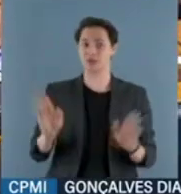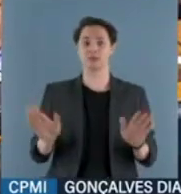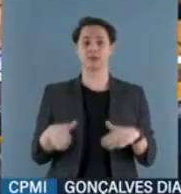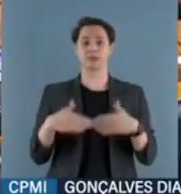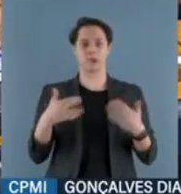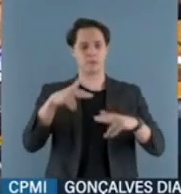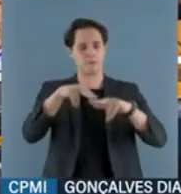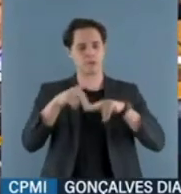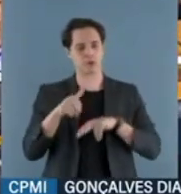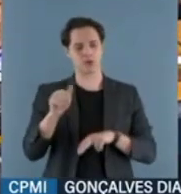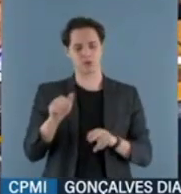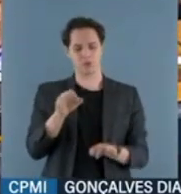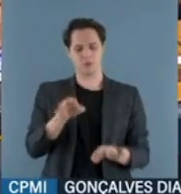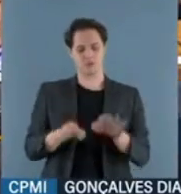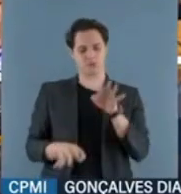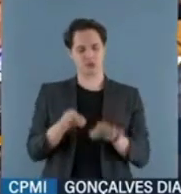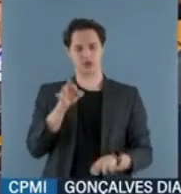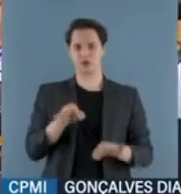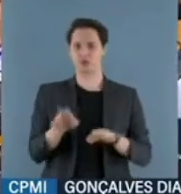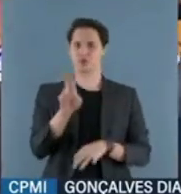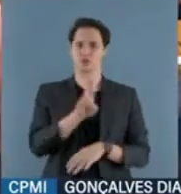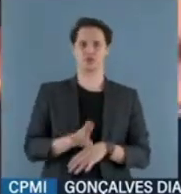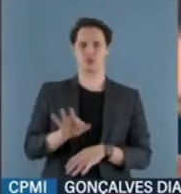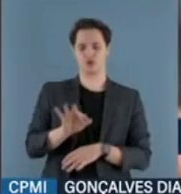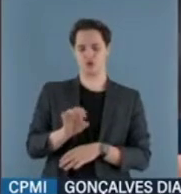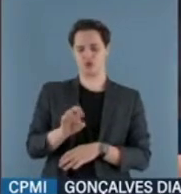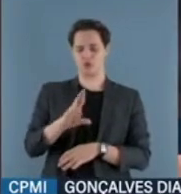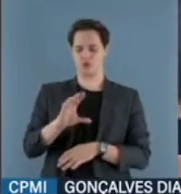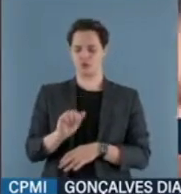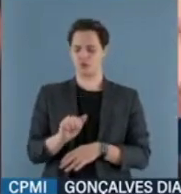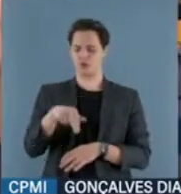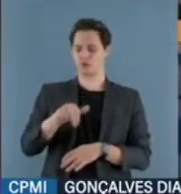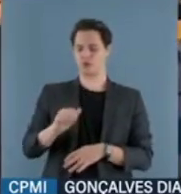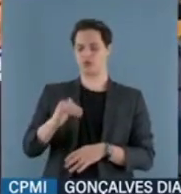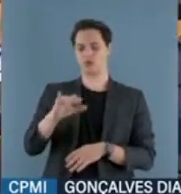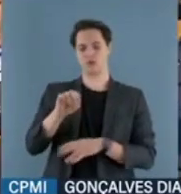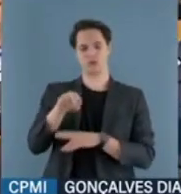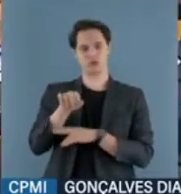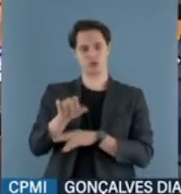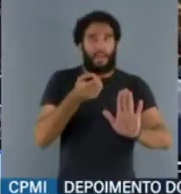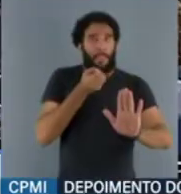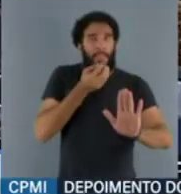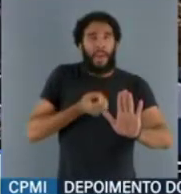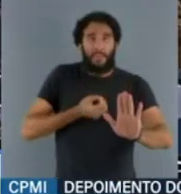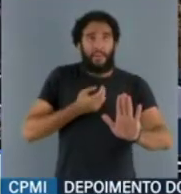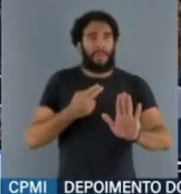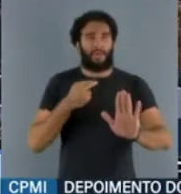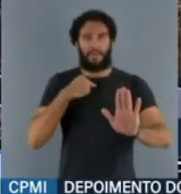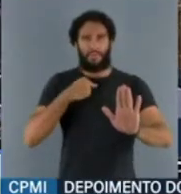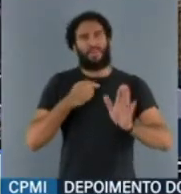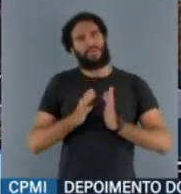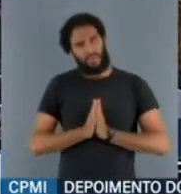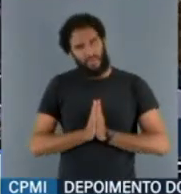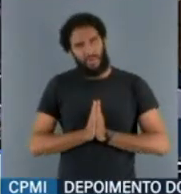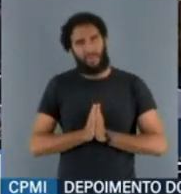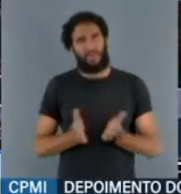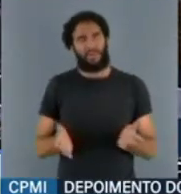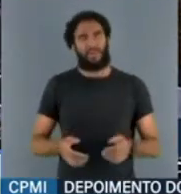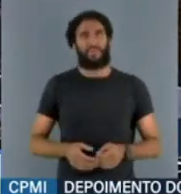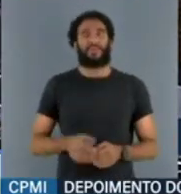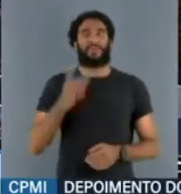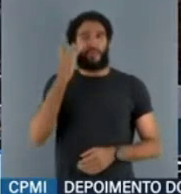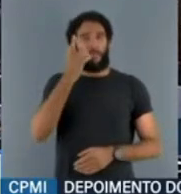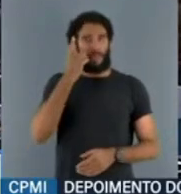Justiça não utilizou a Força Nacional sem a anuência do governo do Distrito Federal. Por favor, deputada Jandira